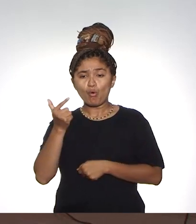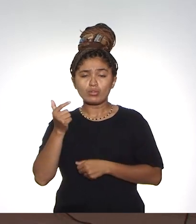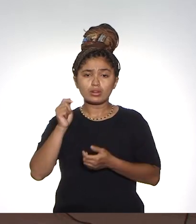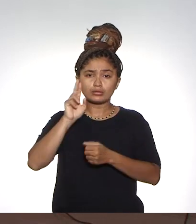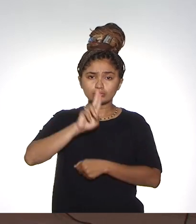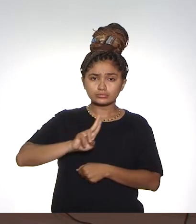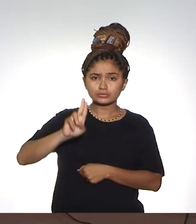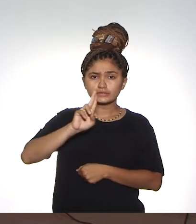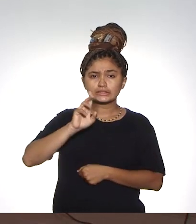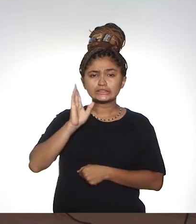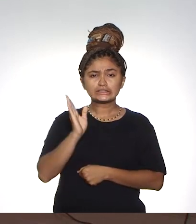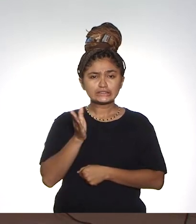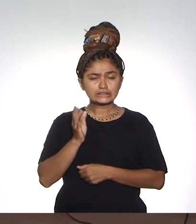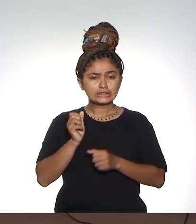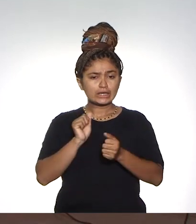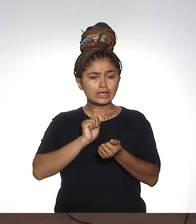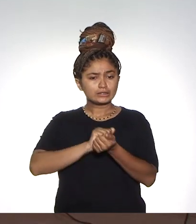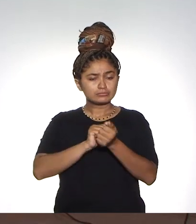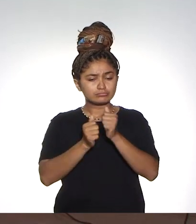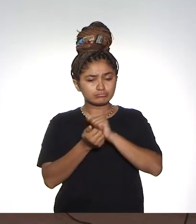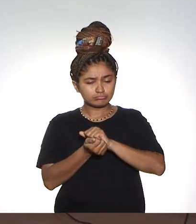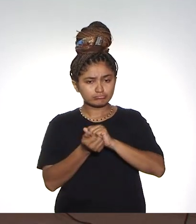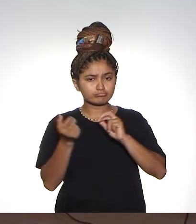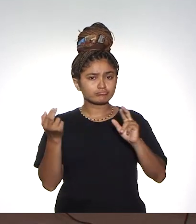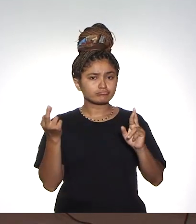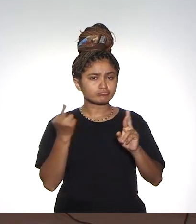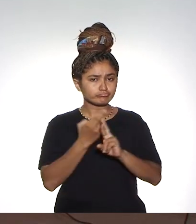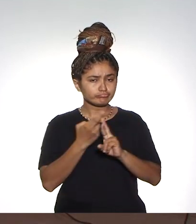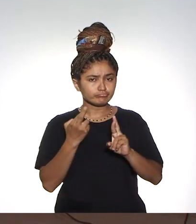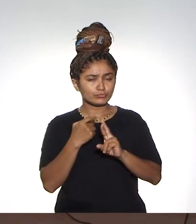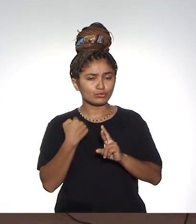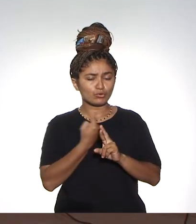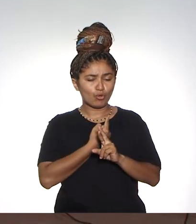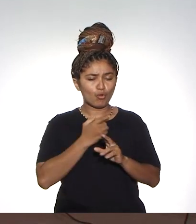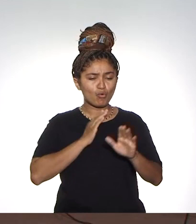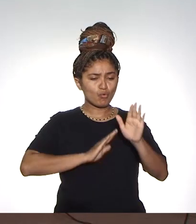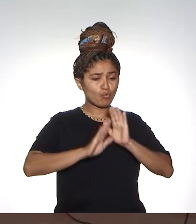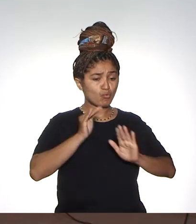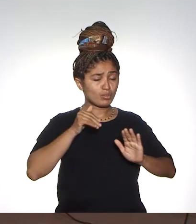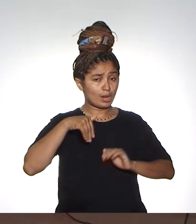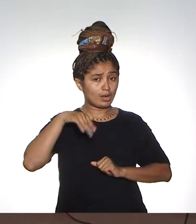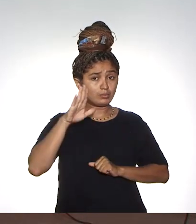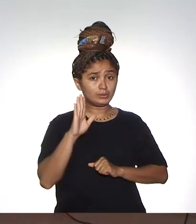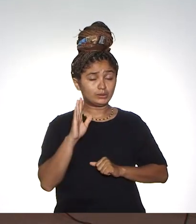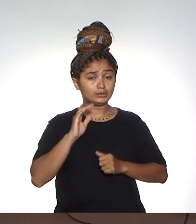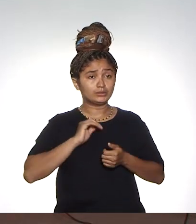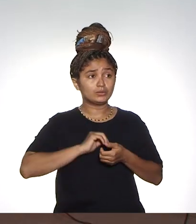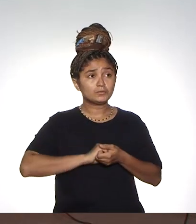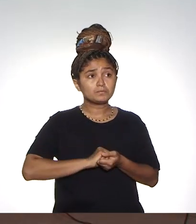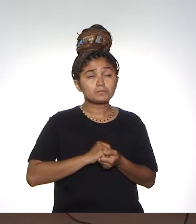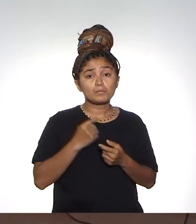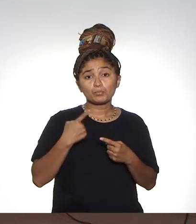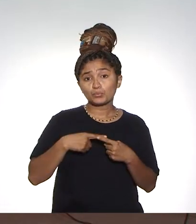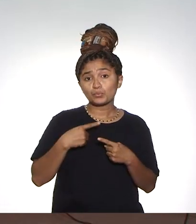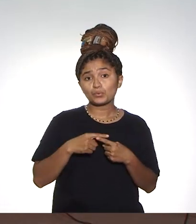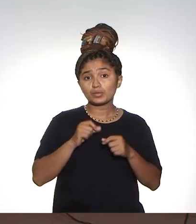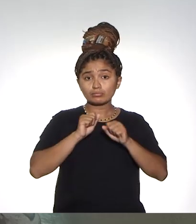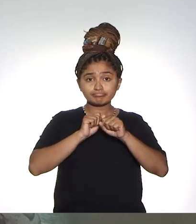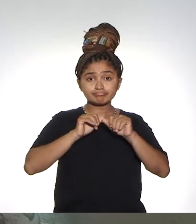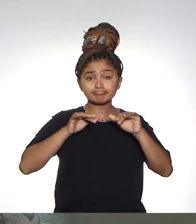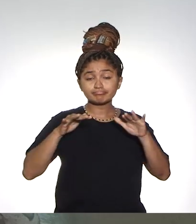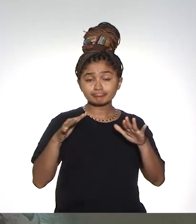Algumas universidades já se adaptaram em relação a isso. Nós tivemos uma precaução um pouco maior, porque a questão